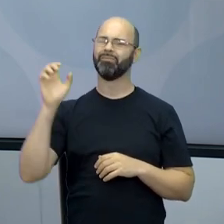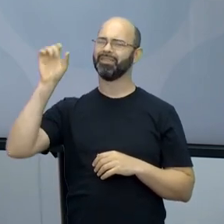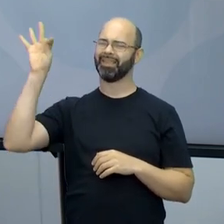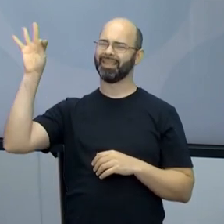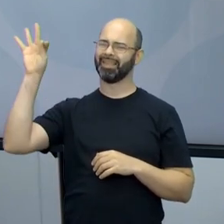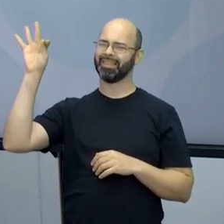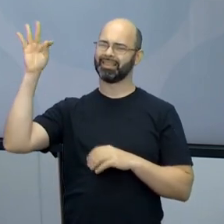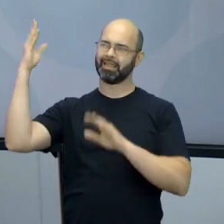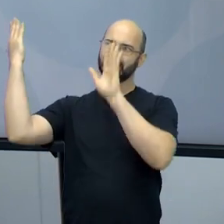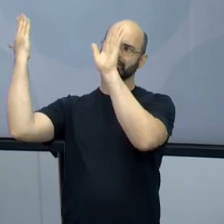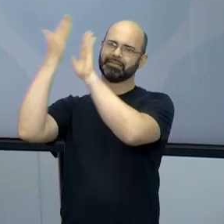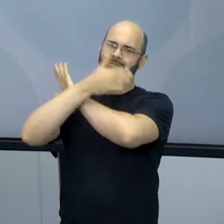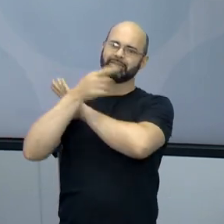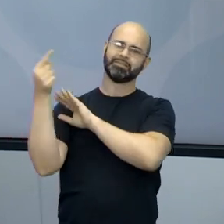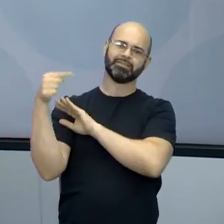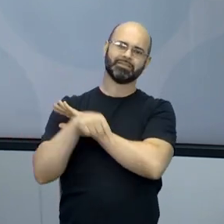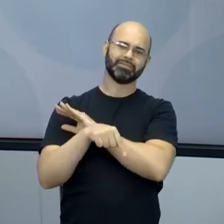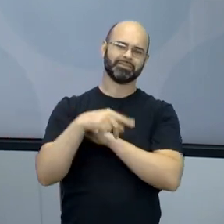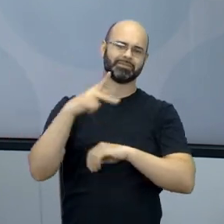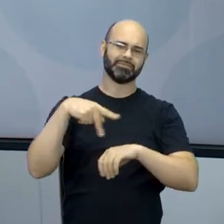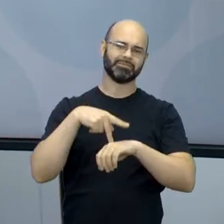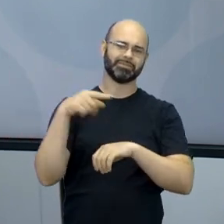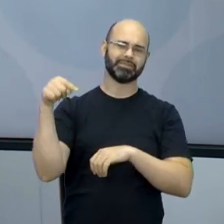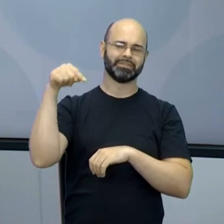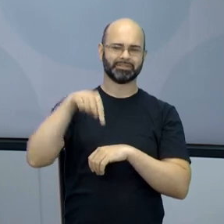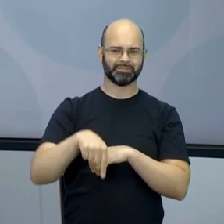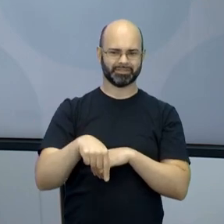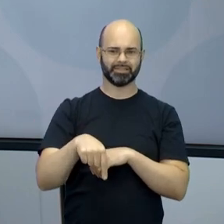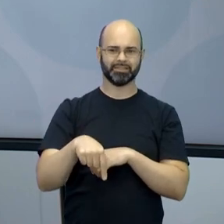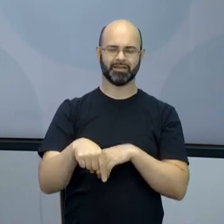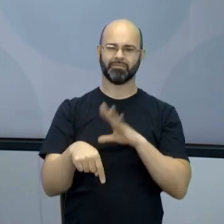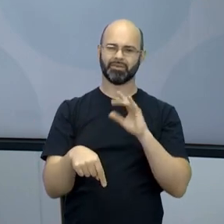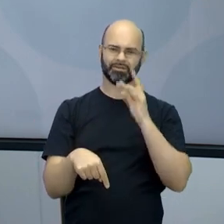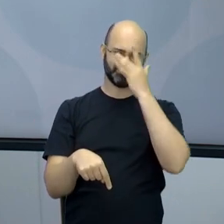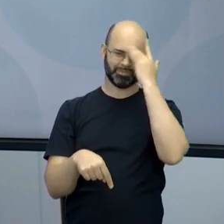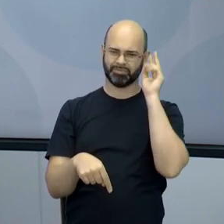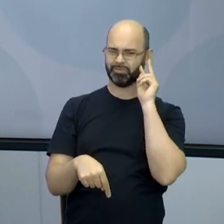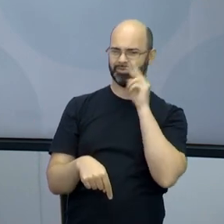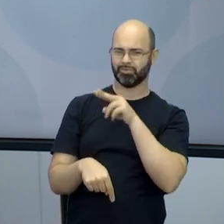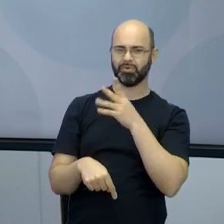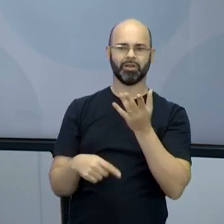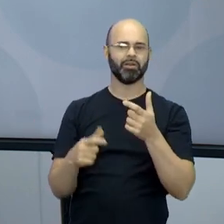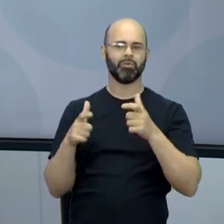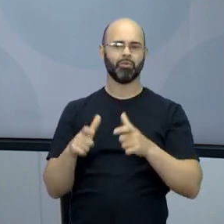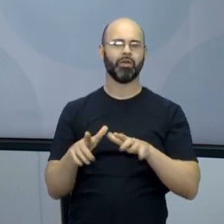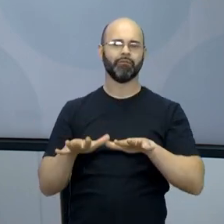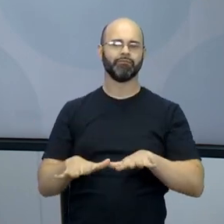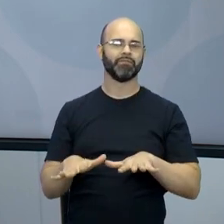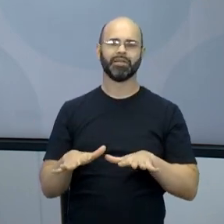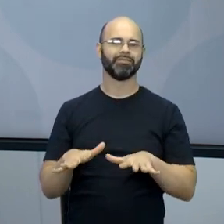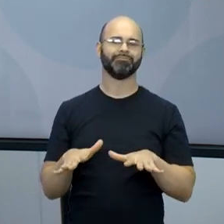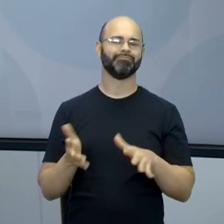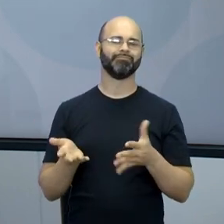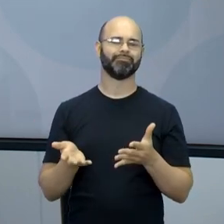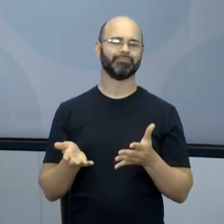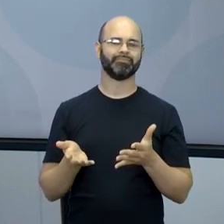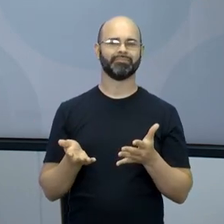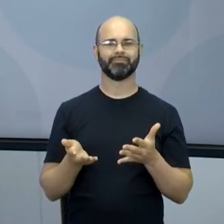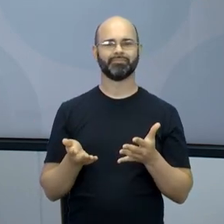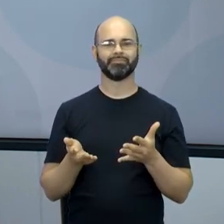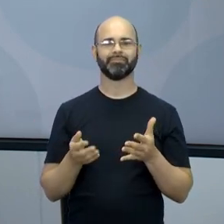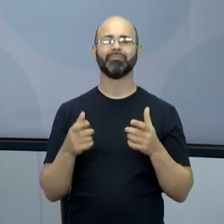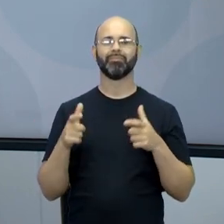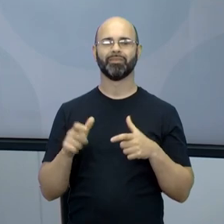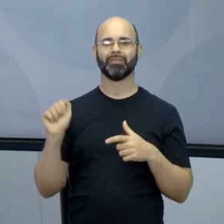chegando de outro país e eles sendo discriminados, porque eles não tem local ali para ficar. E onde ele coloca o filme?